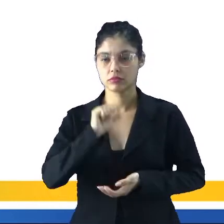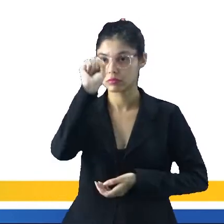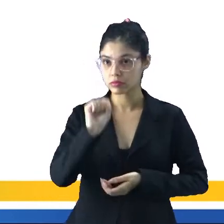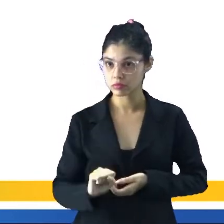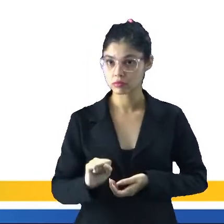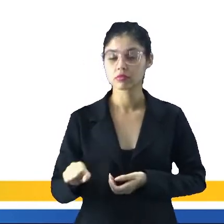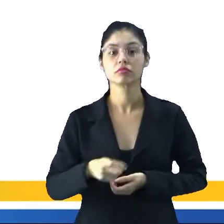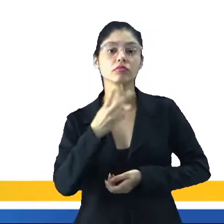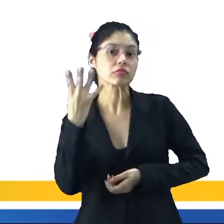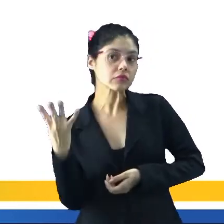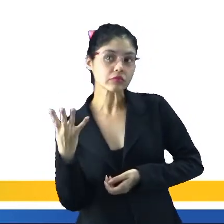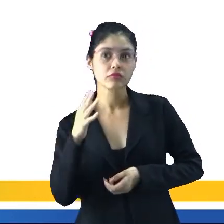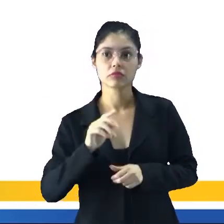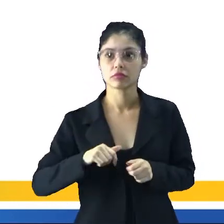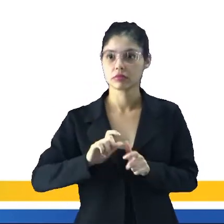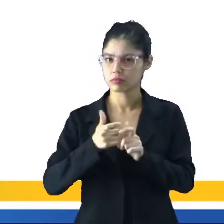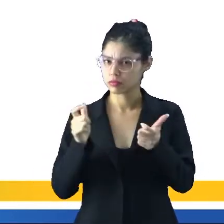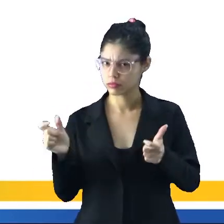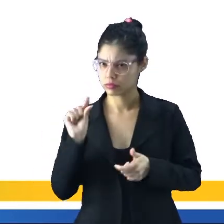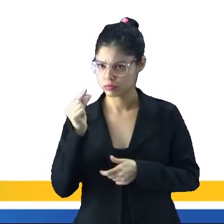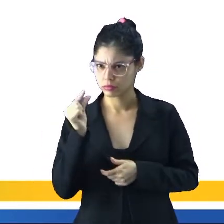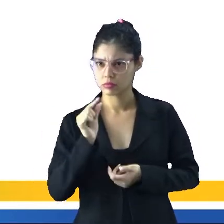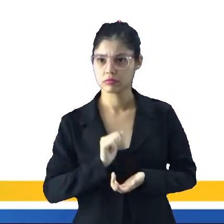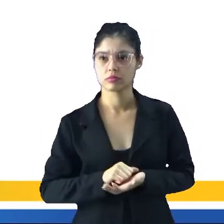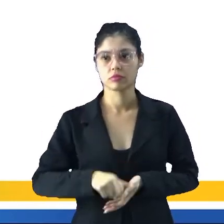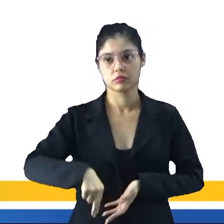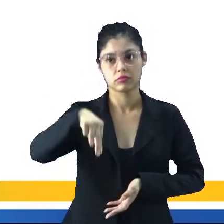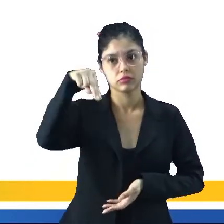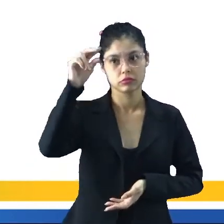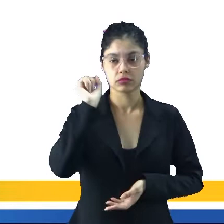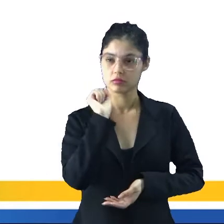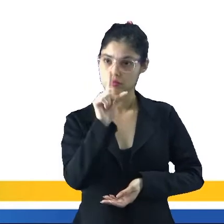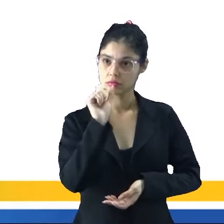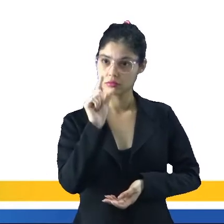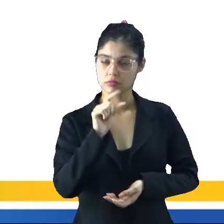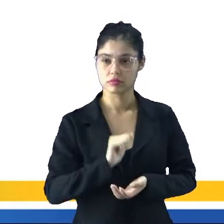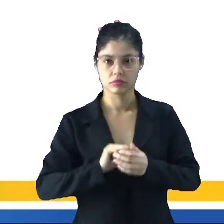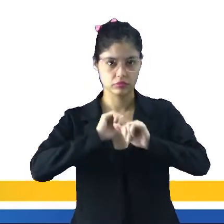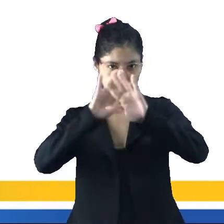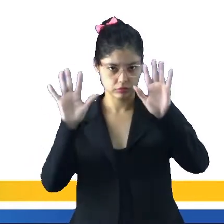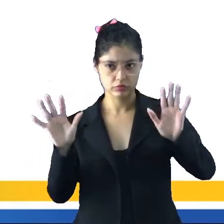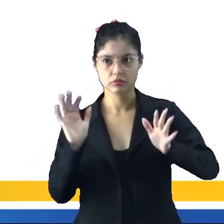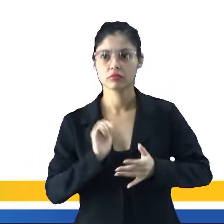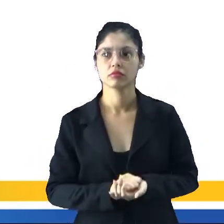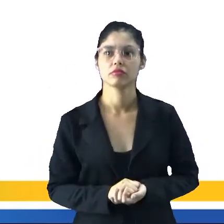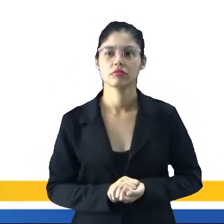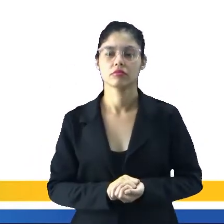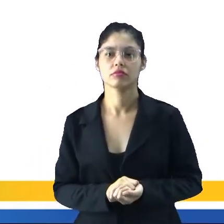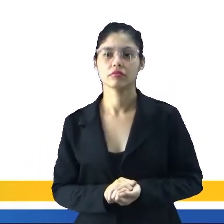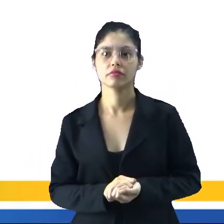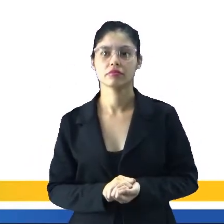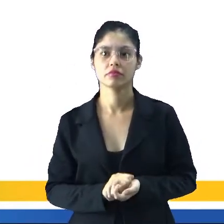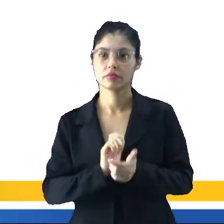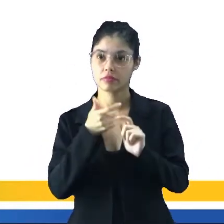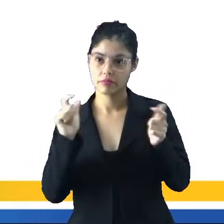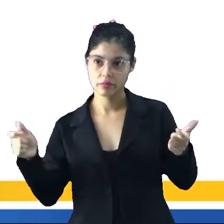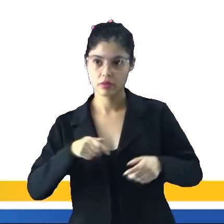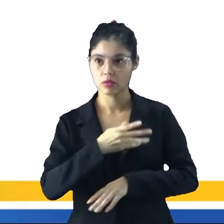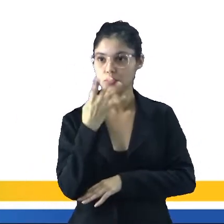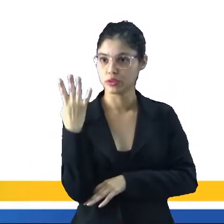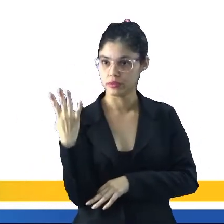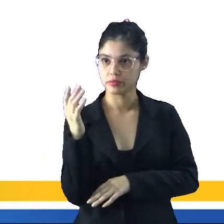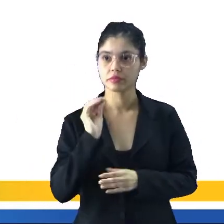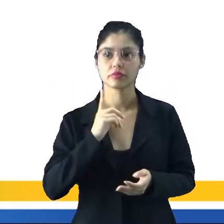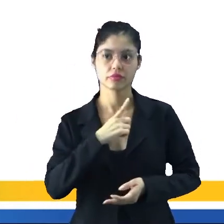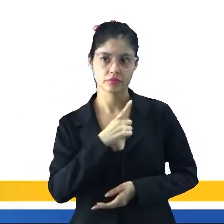sul, uma quantidade um pouco maior, no norte, né, em azul, né, nesse azul claro aí, a maior quantidade,